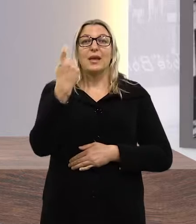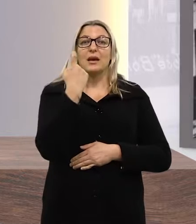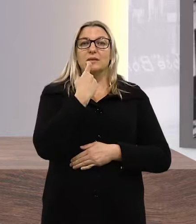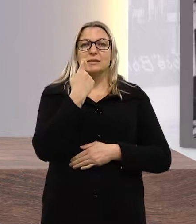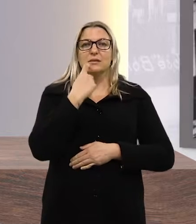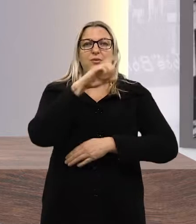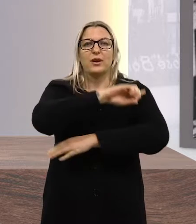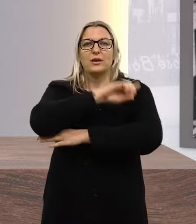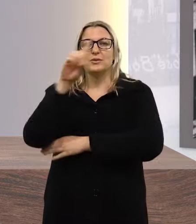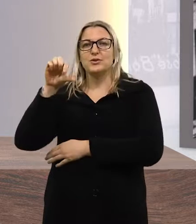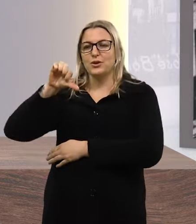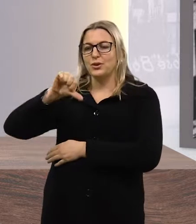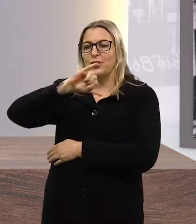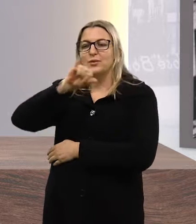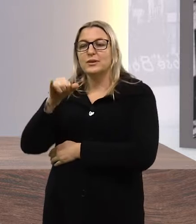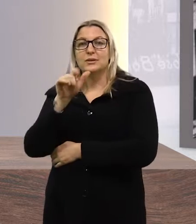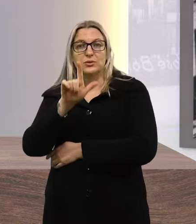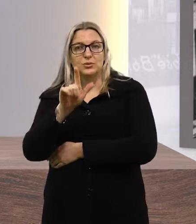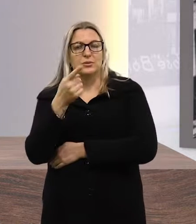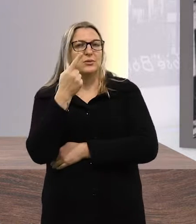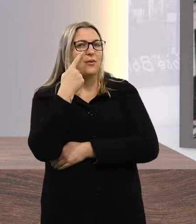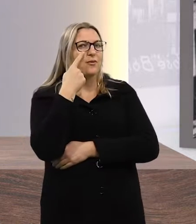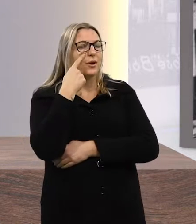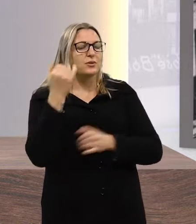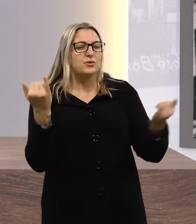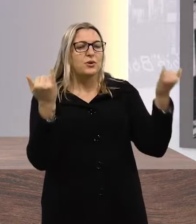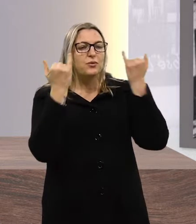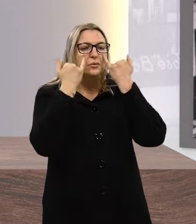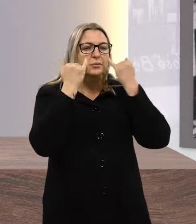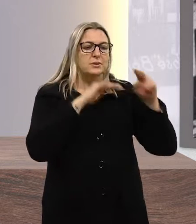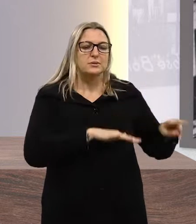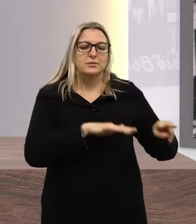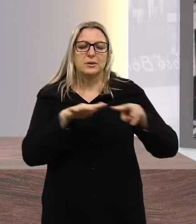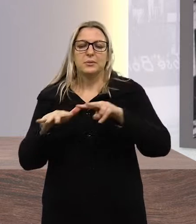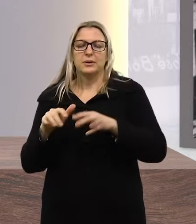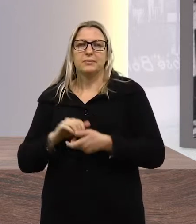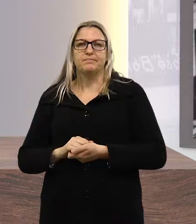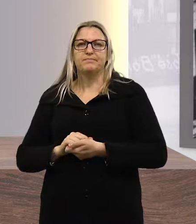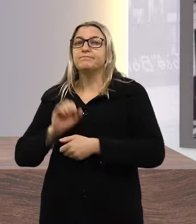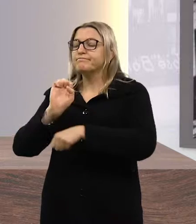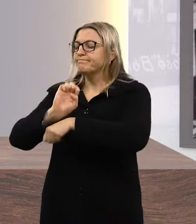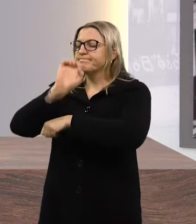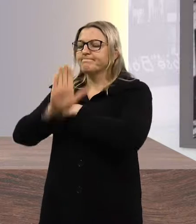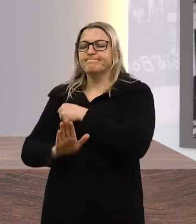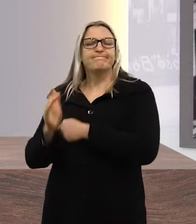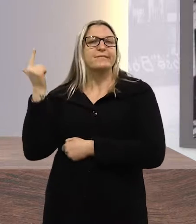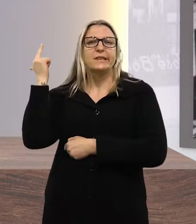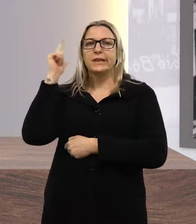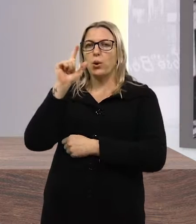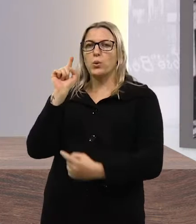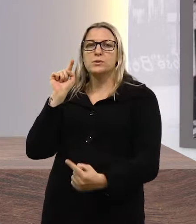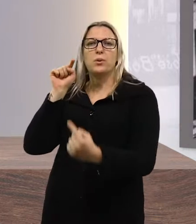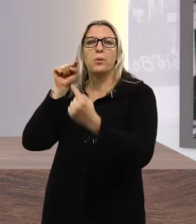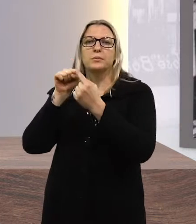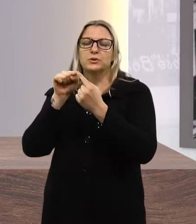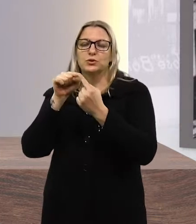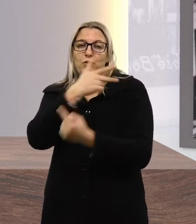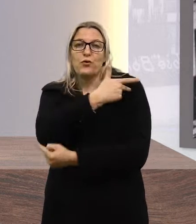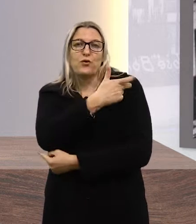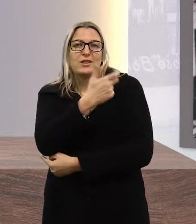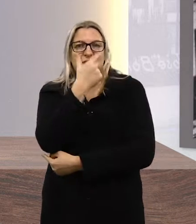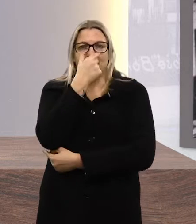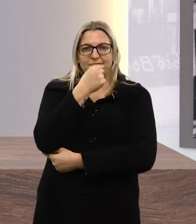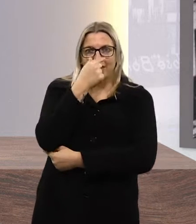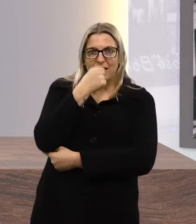Sexta-feira, 9 de julho, veja os destaques da semana. Erechim não bate meta de vacinação